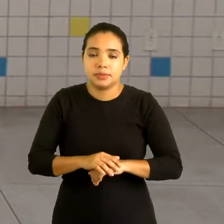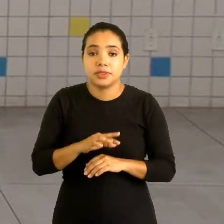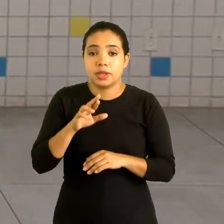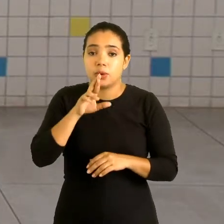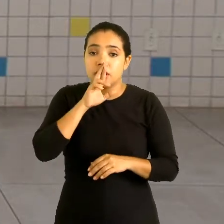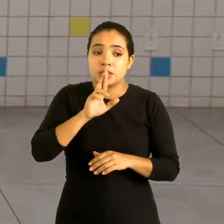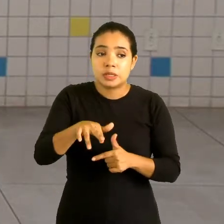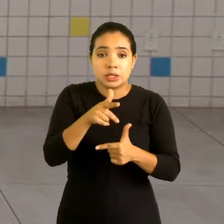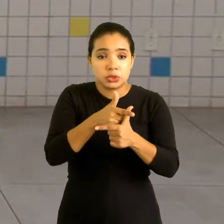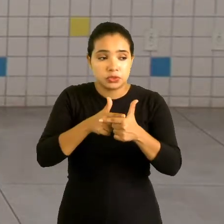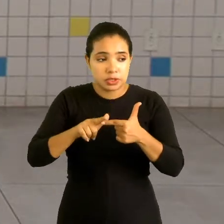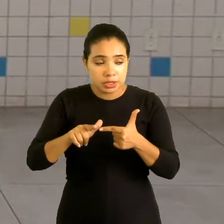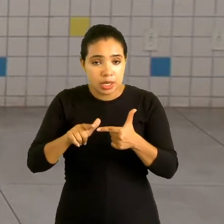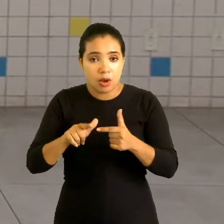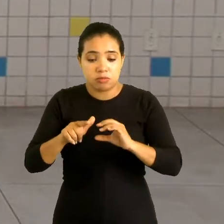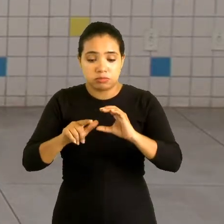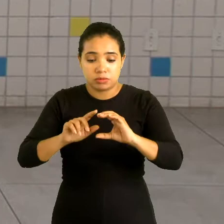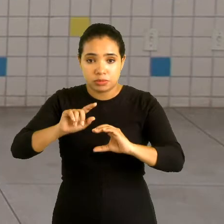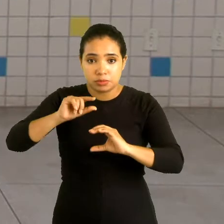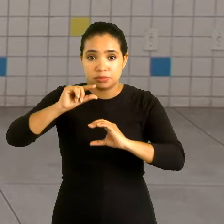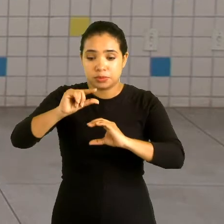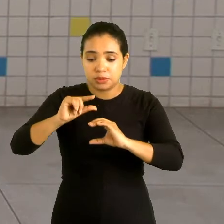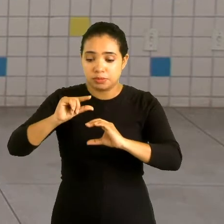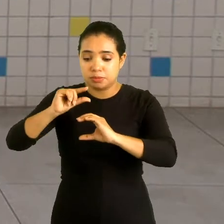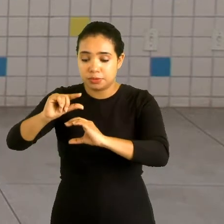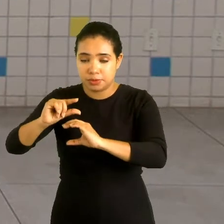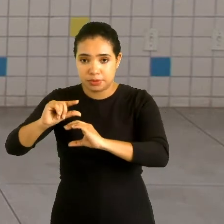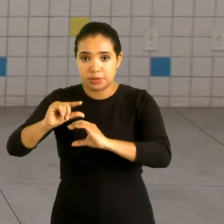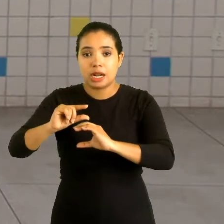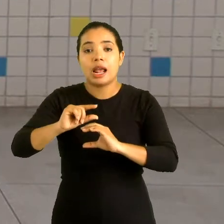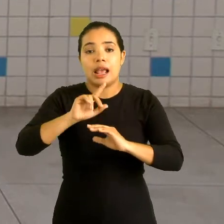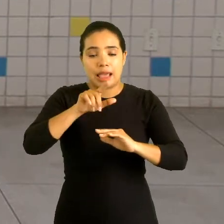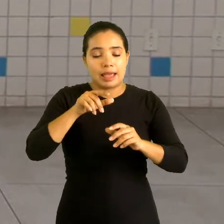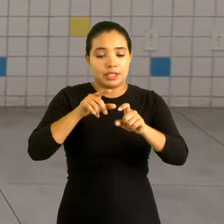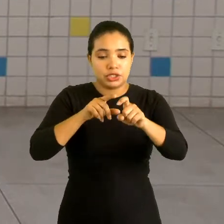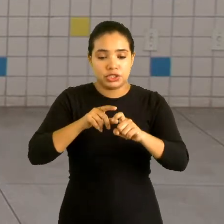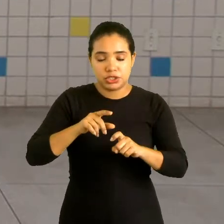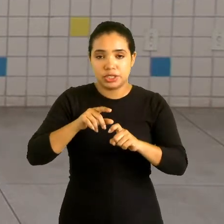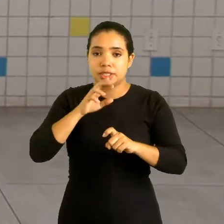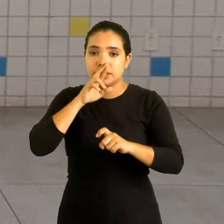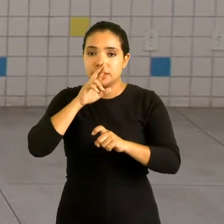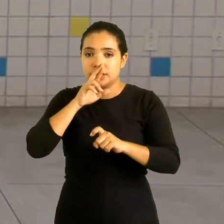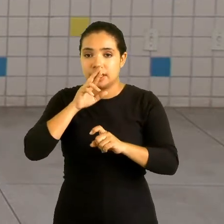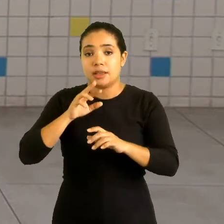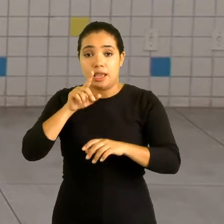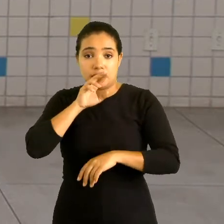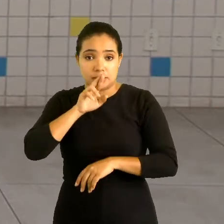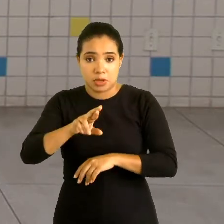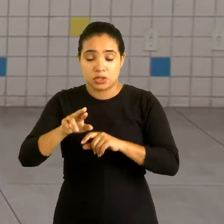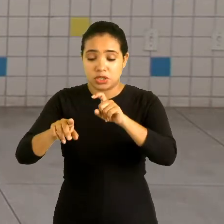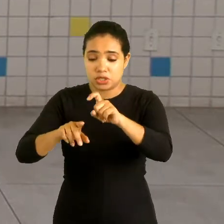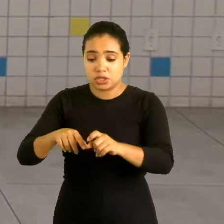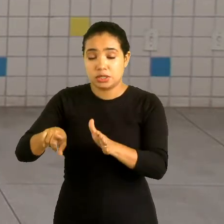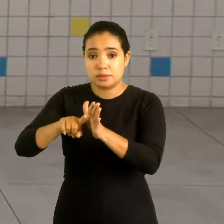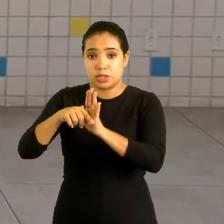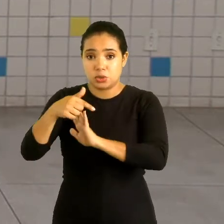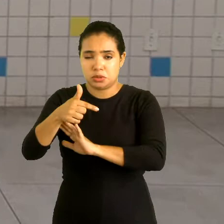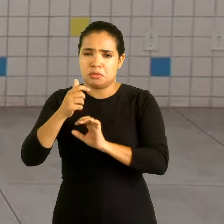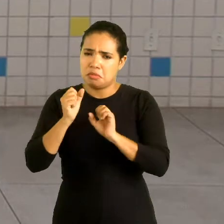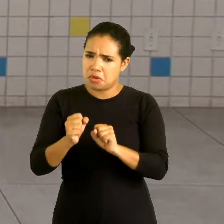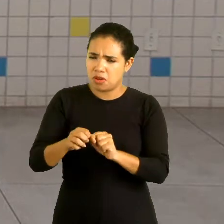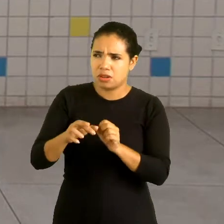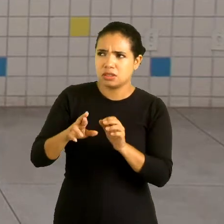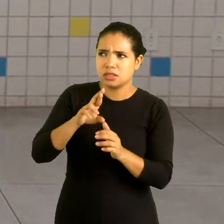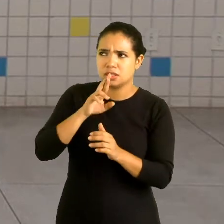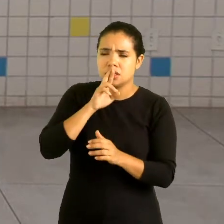divisão de potências vai ser X elevado a menos dois. Professor, posso ter um expoente negativo?